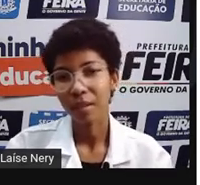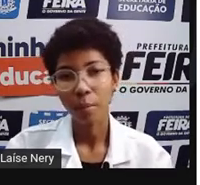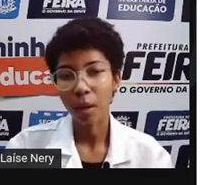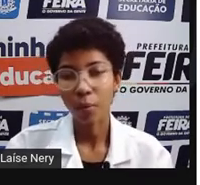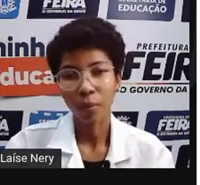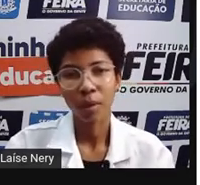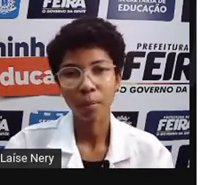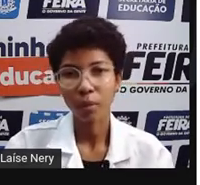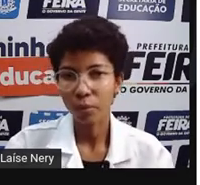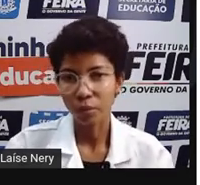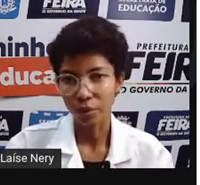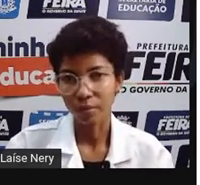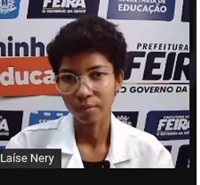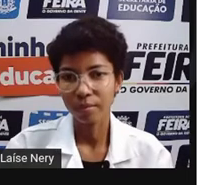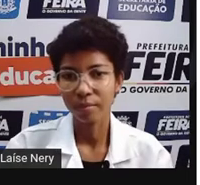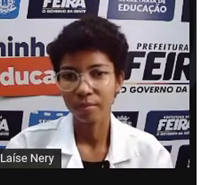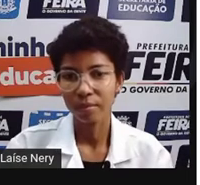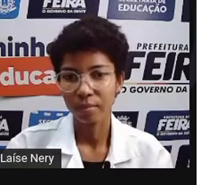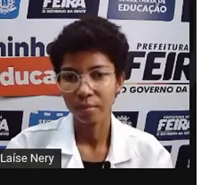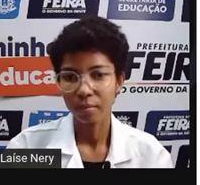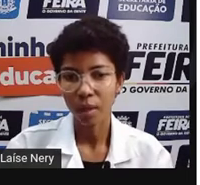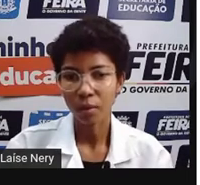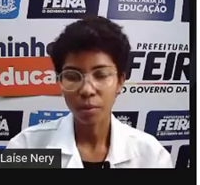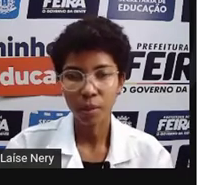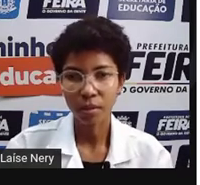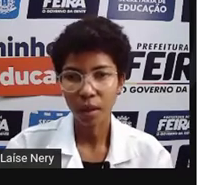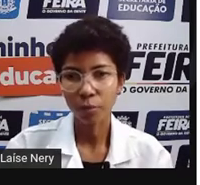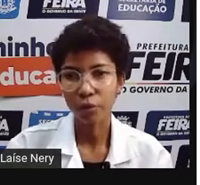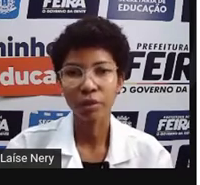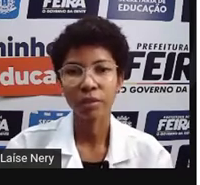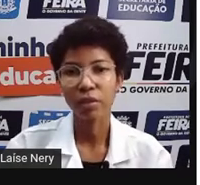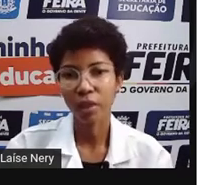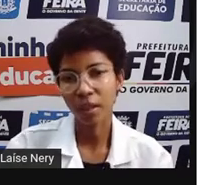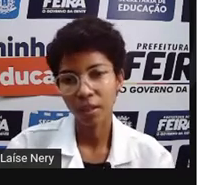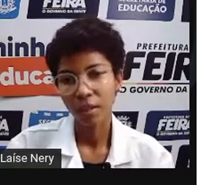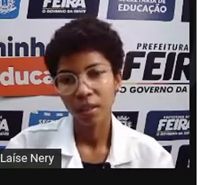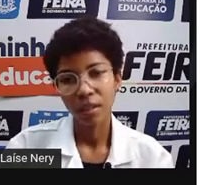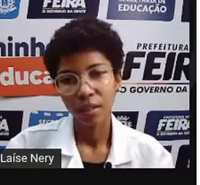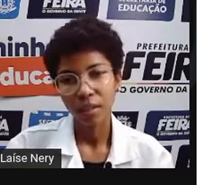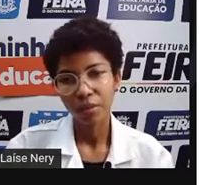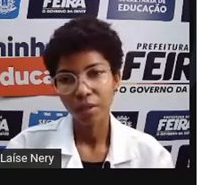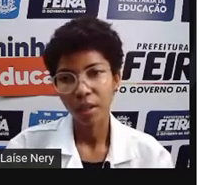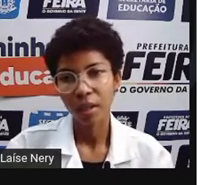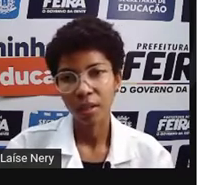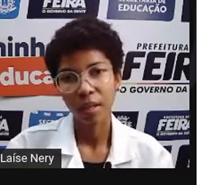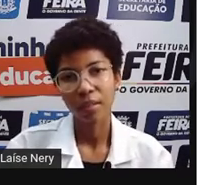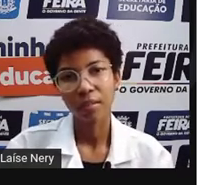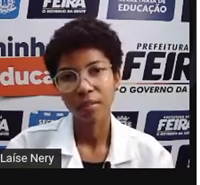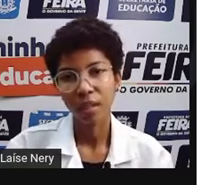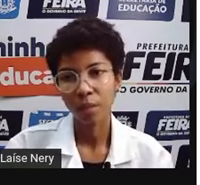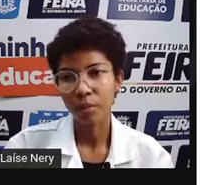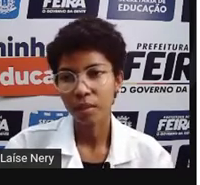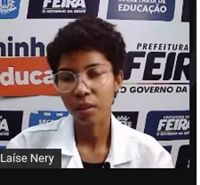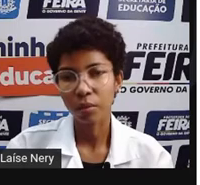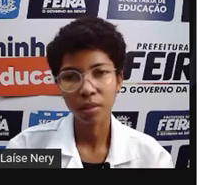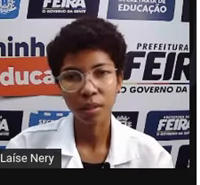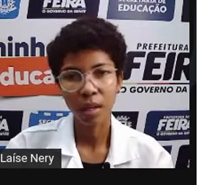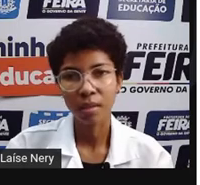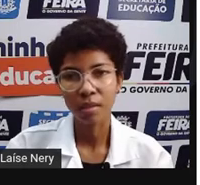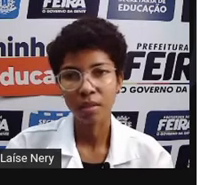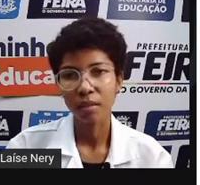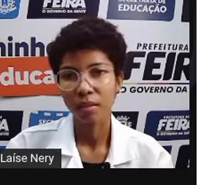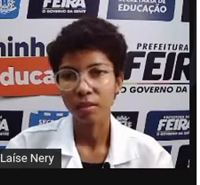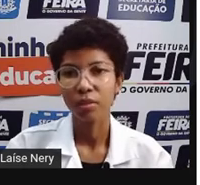agora, é para hoje. para nós pensarmos nisso e já termos essa